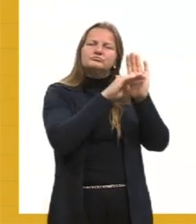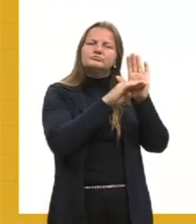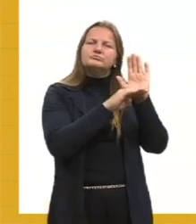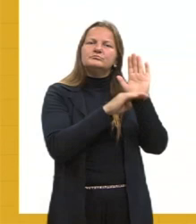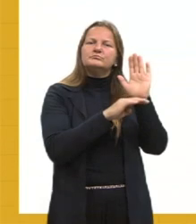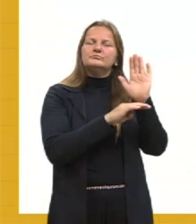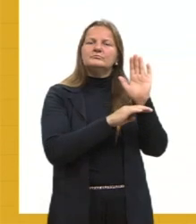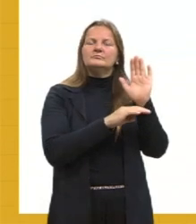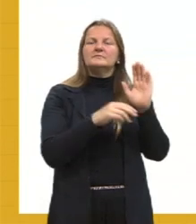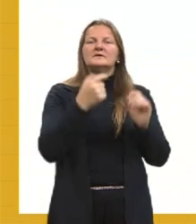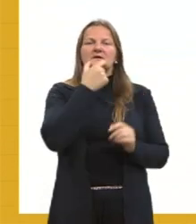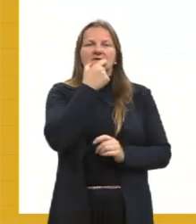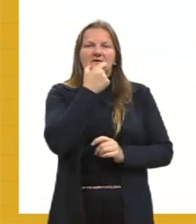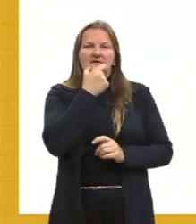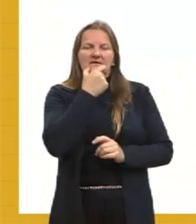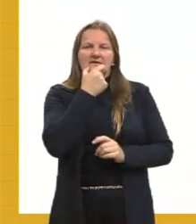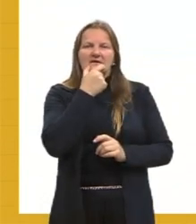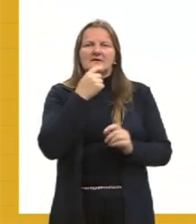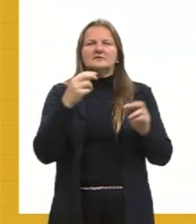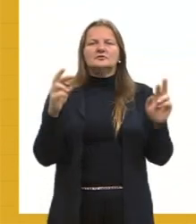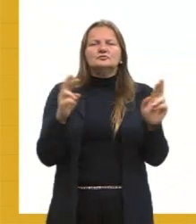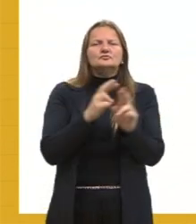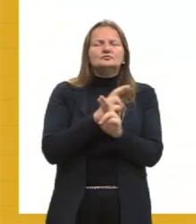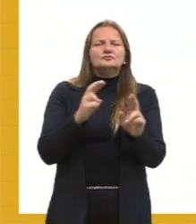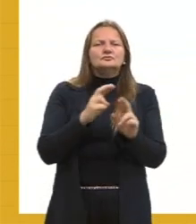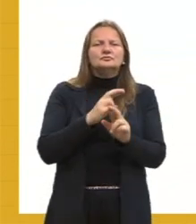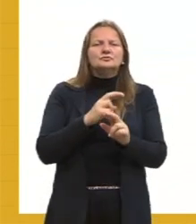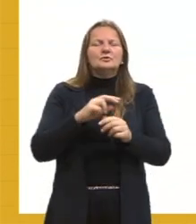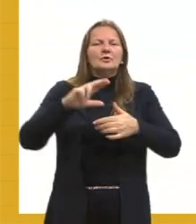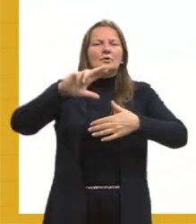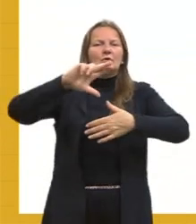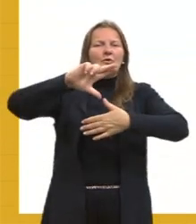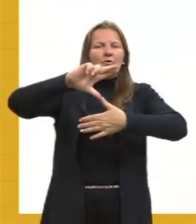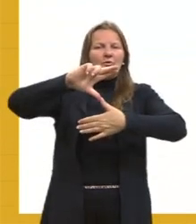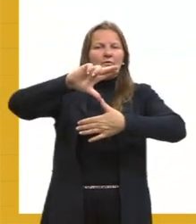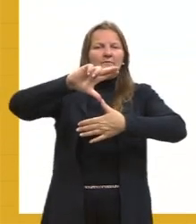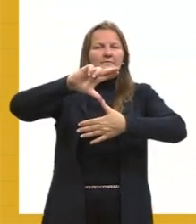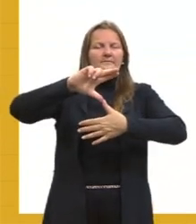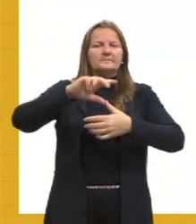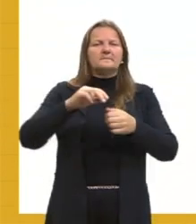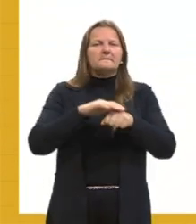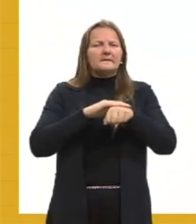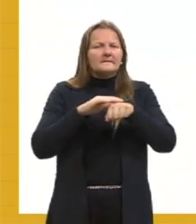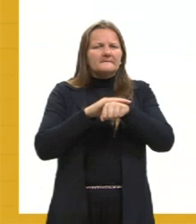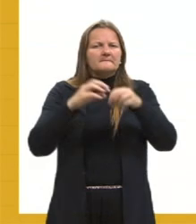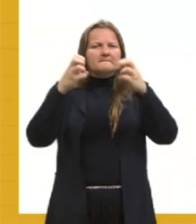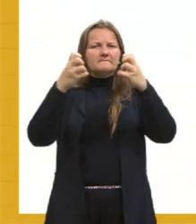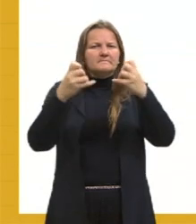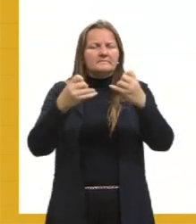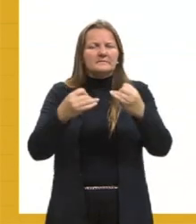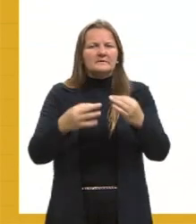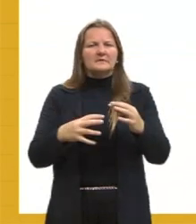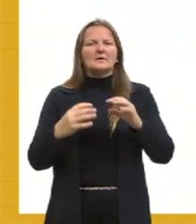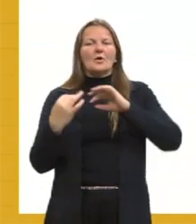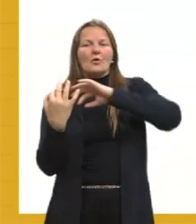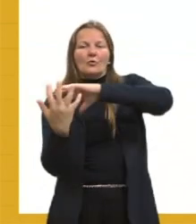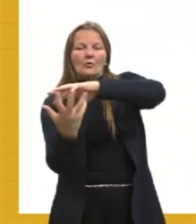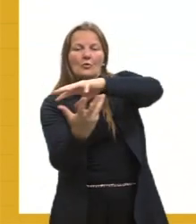inglesa com as línguas latinas. As meninas já conversaram sobre a globalização